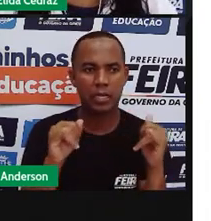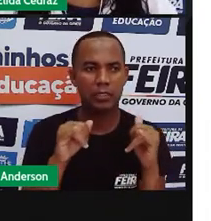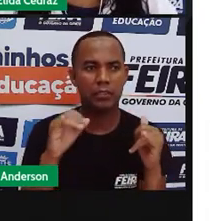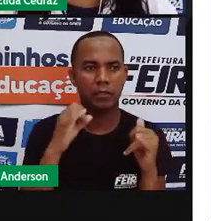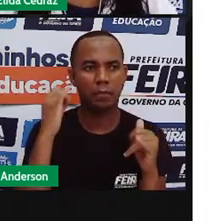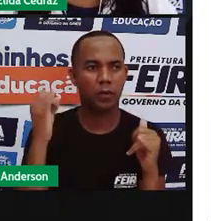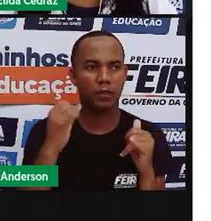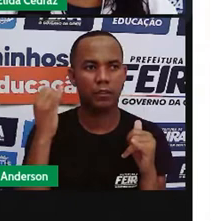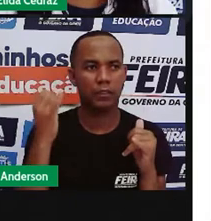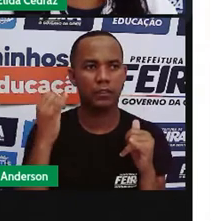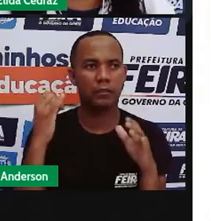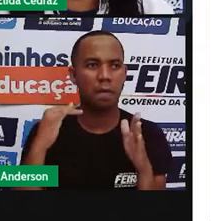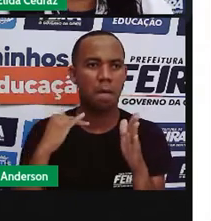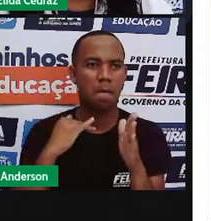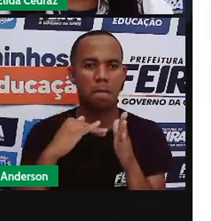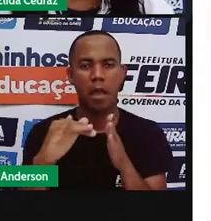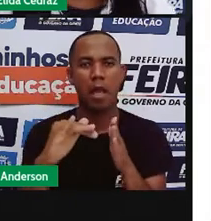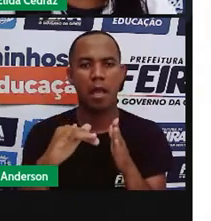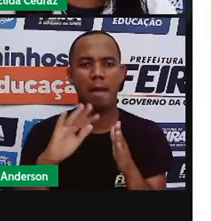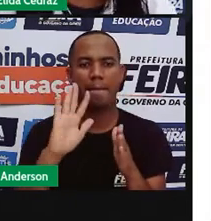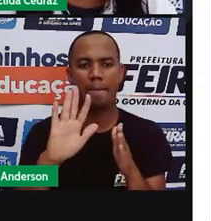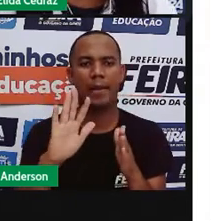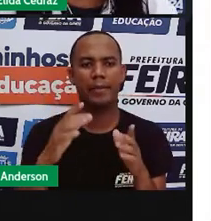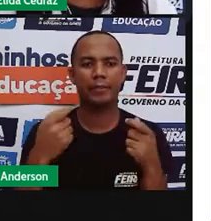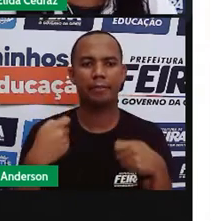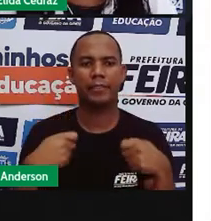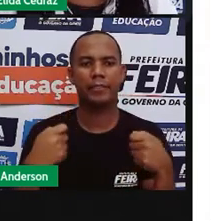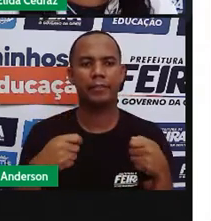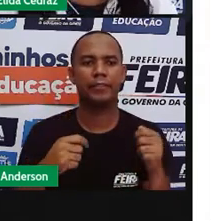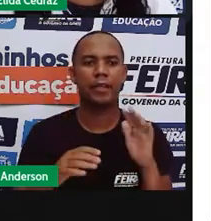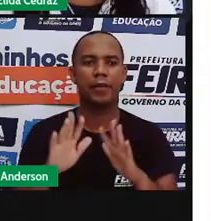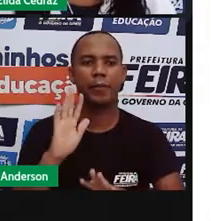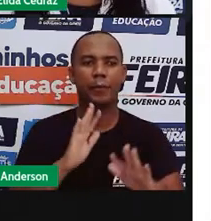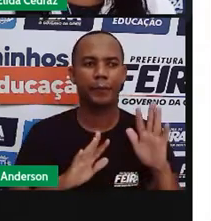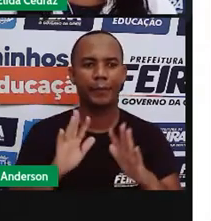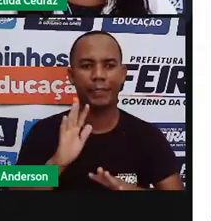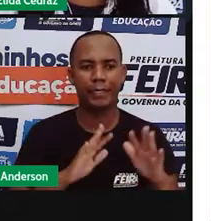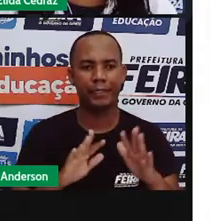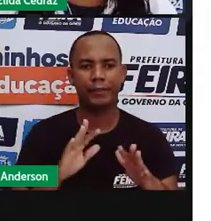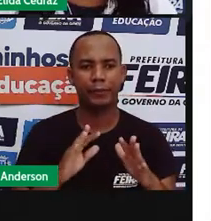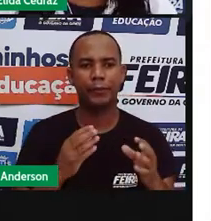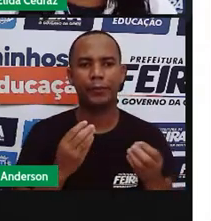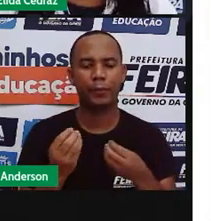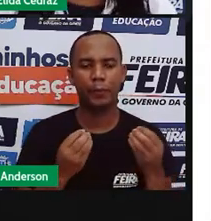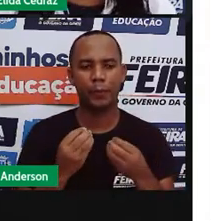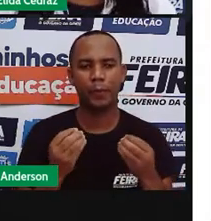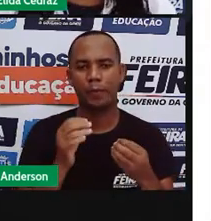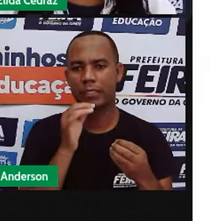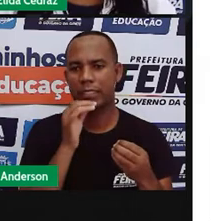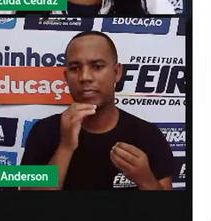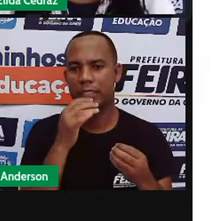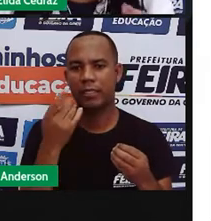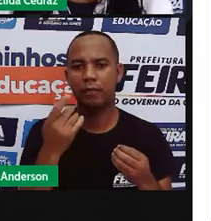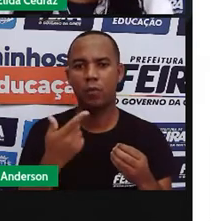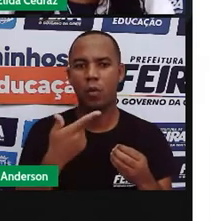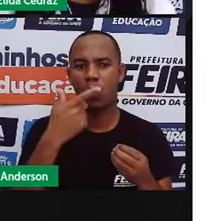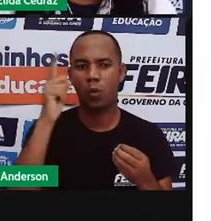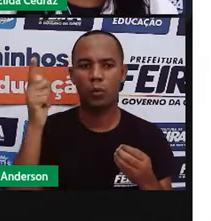contar pra gente a gente só precisa ter cuidado como é que a gente vai recalcar por exemplo